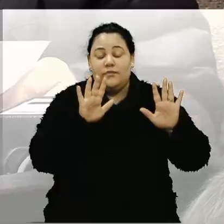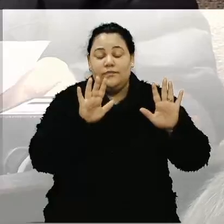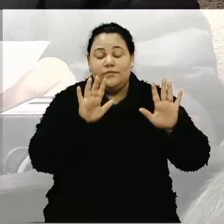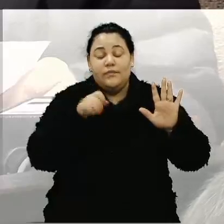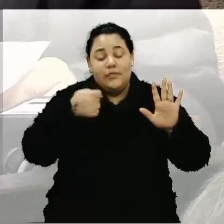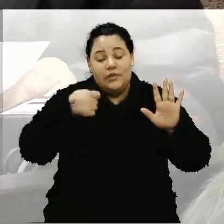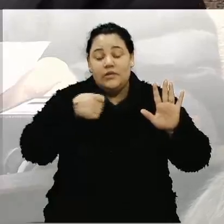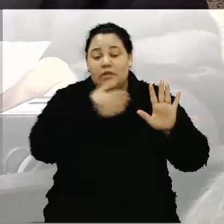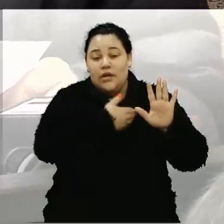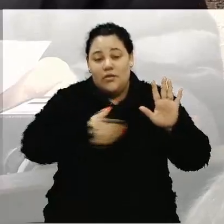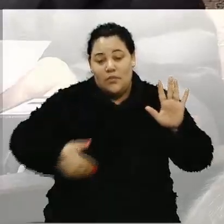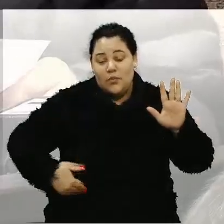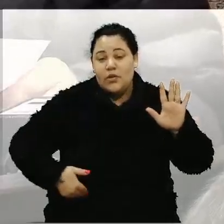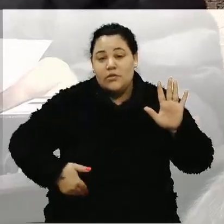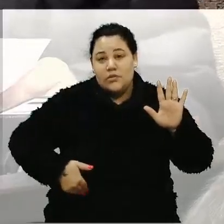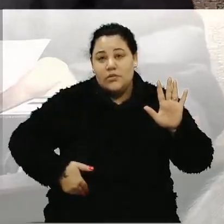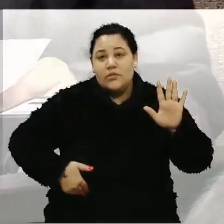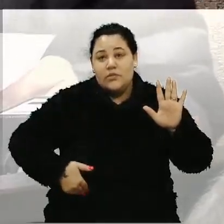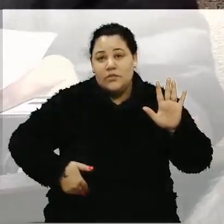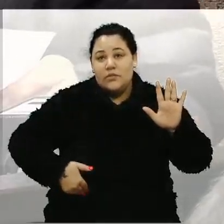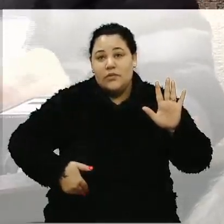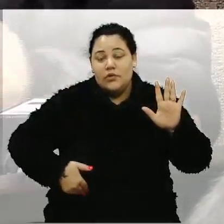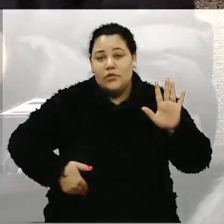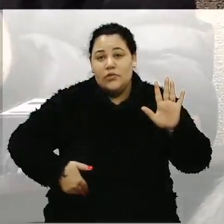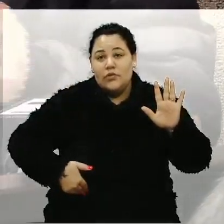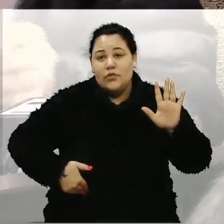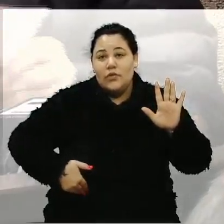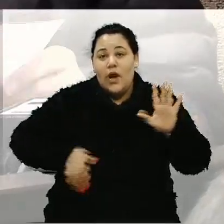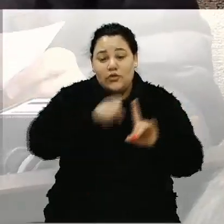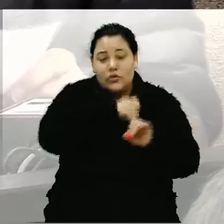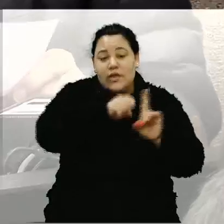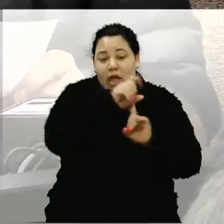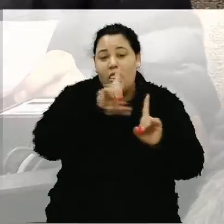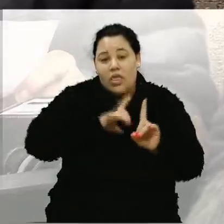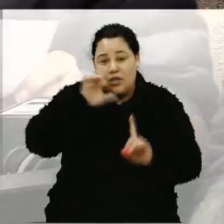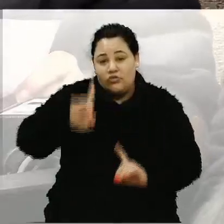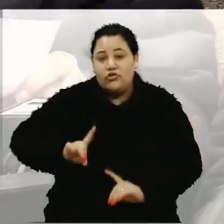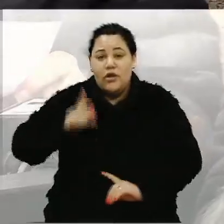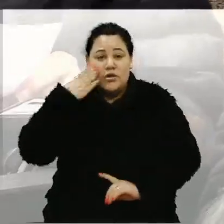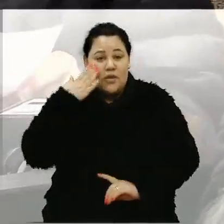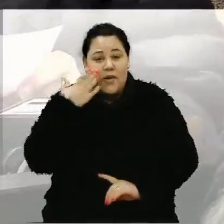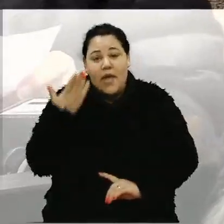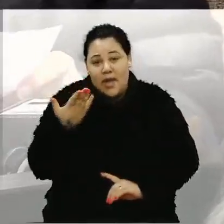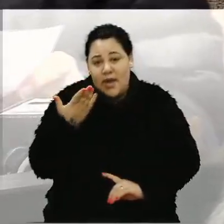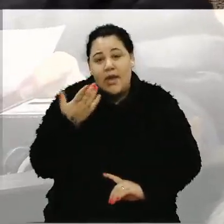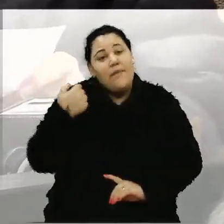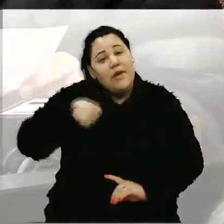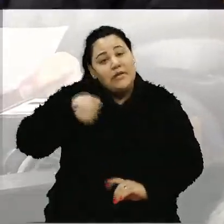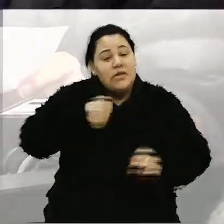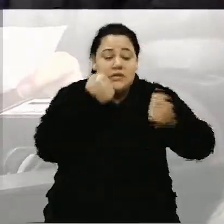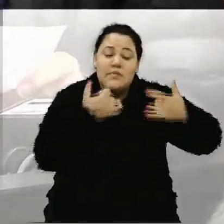Mas também a gente tem que aqui explicitar da importância que é a causa animal quando,